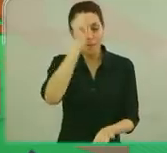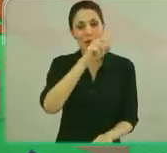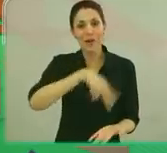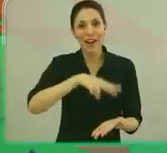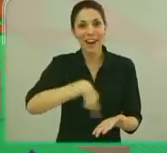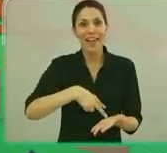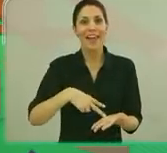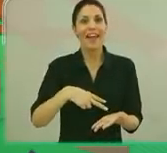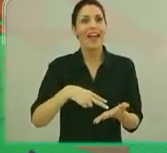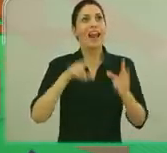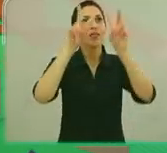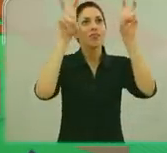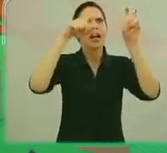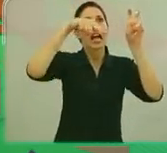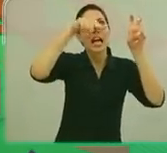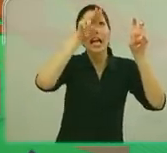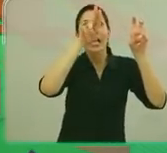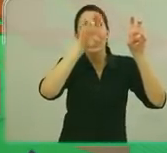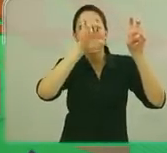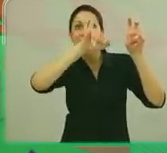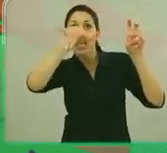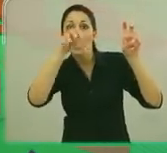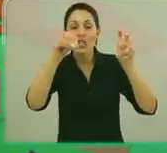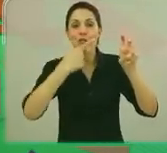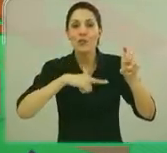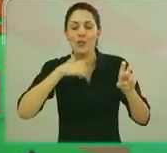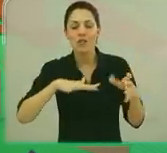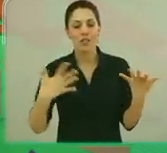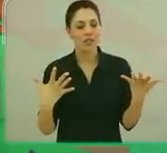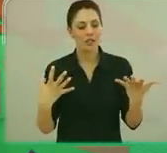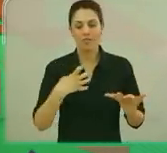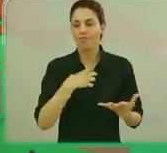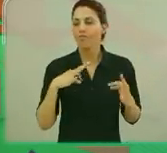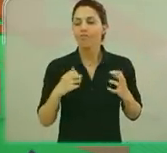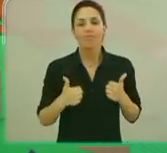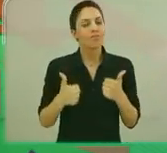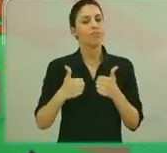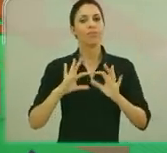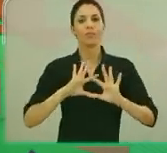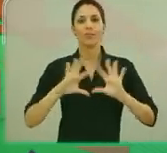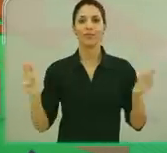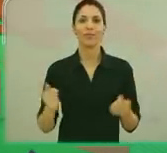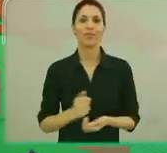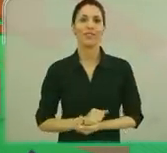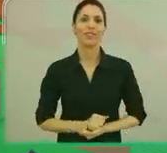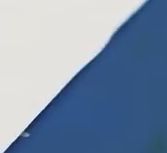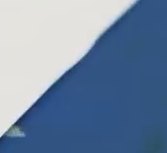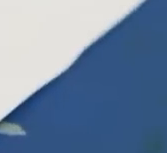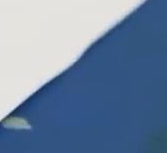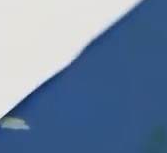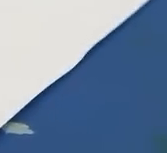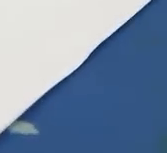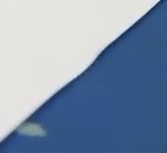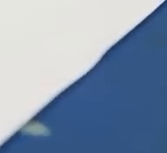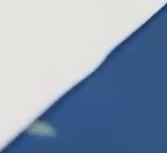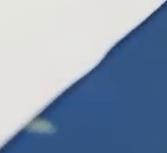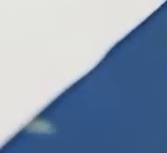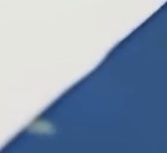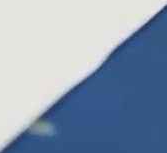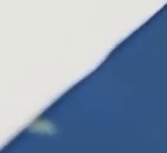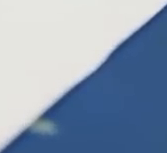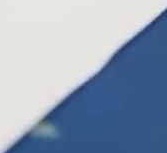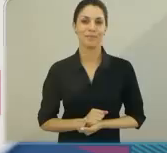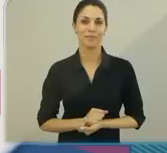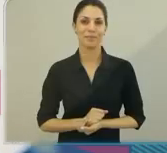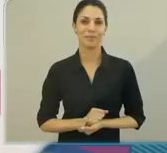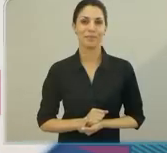verdade. Ela passou na estrada e viu uma plaquinha de queijo, para a gente é tudo de bom. Mão de criança pintando em